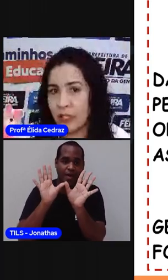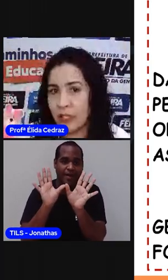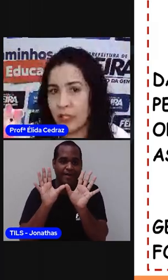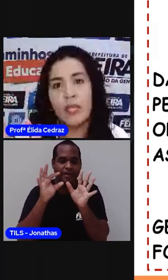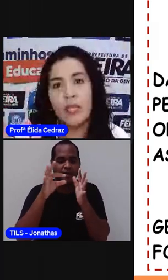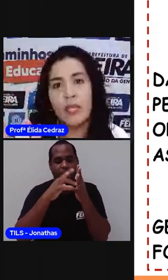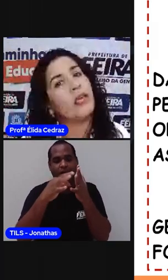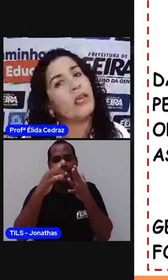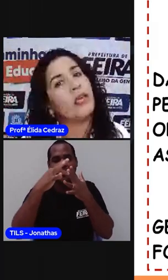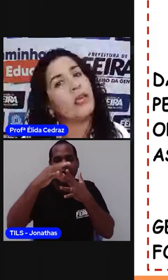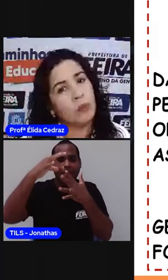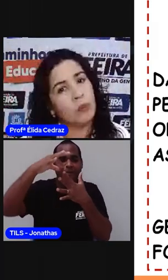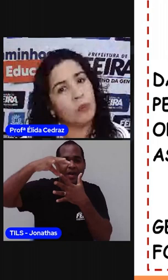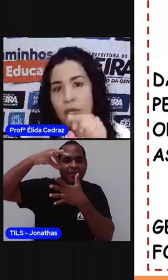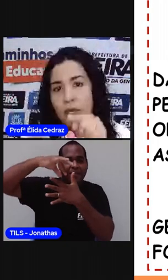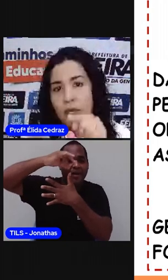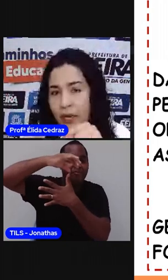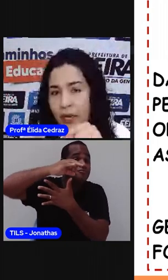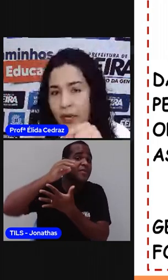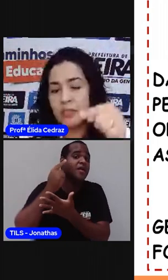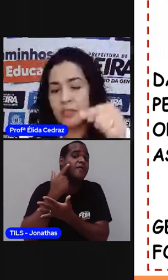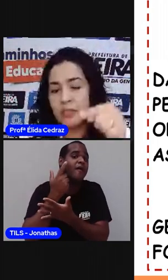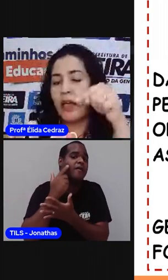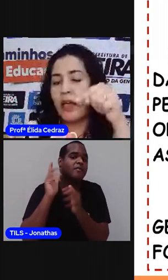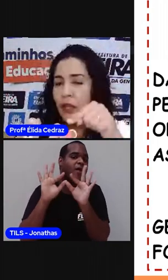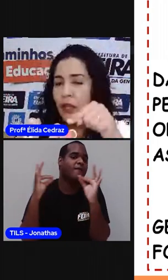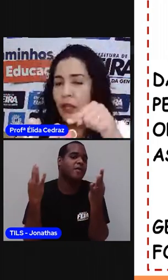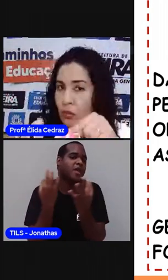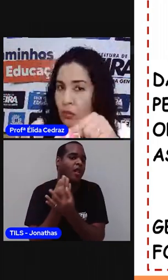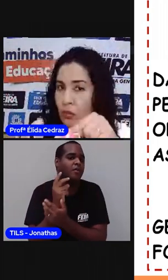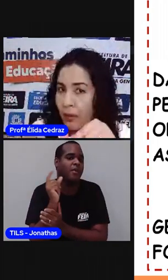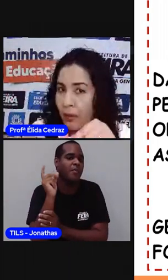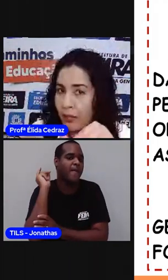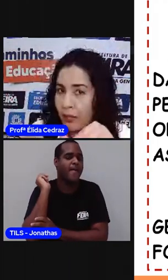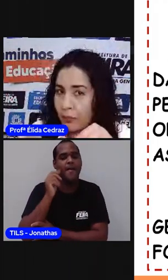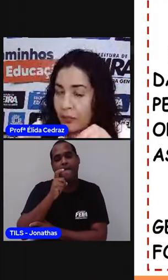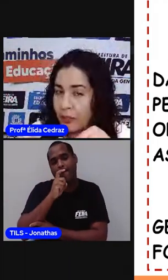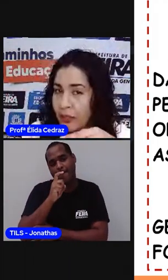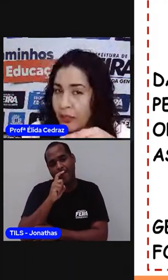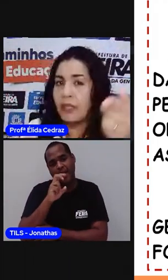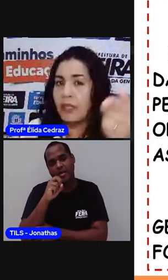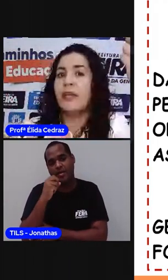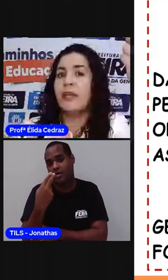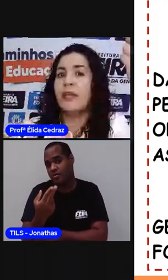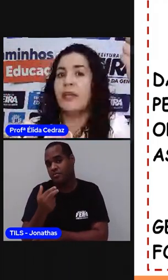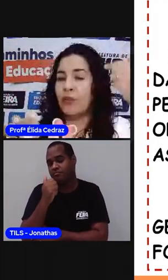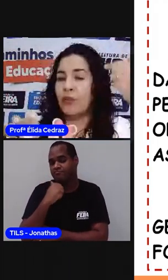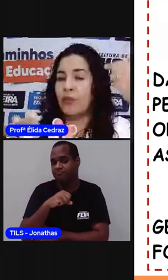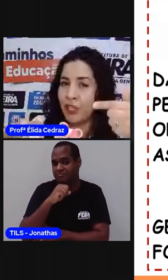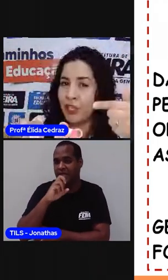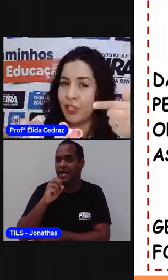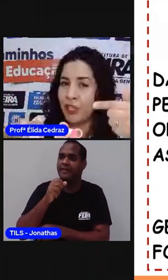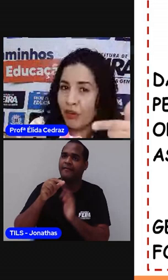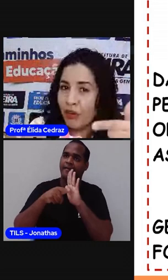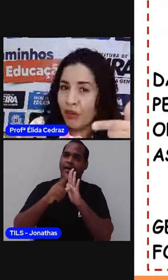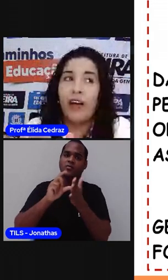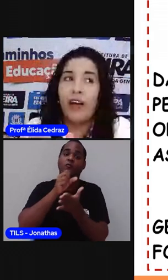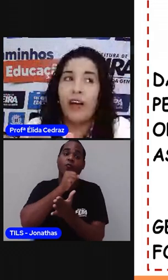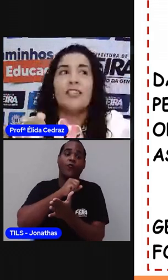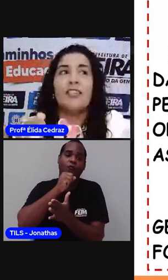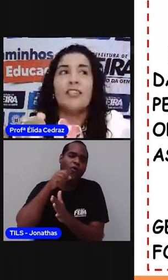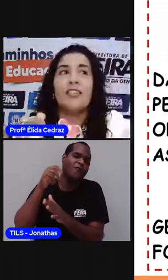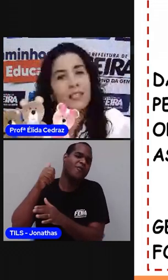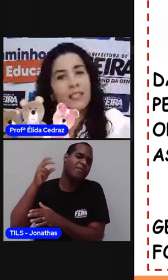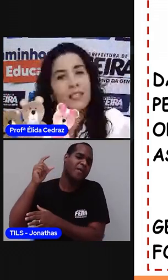descobrindo quem eram os seus parentes. Antes do papai e da mamãe. Antes do vovô e da vovó.